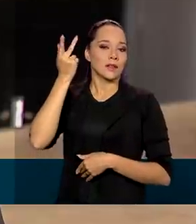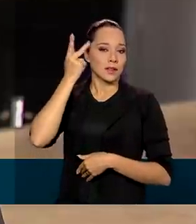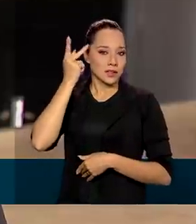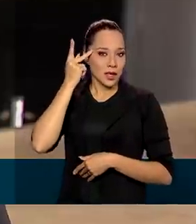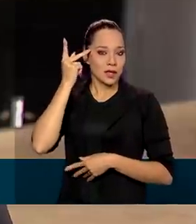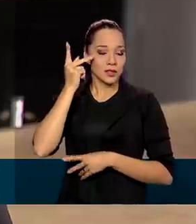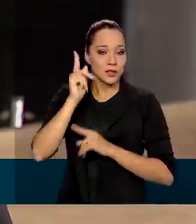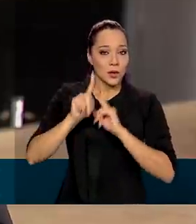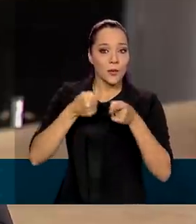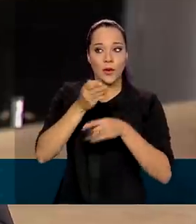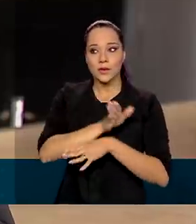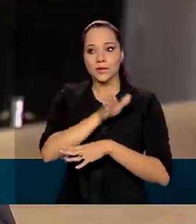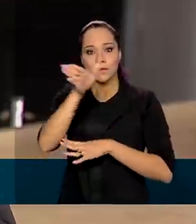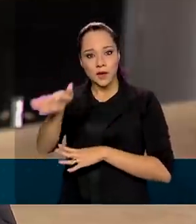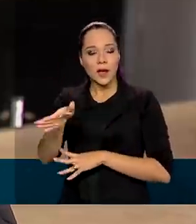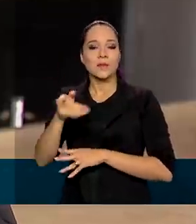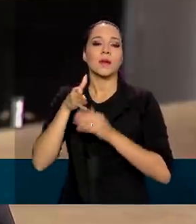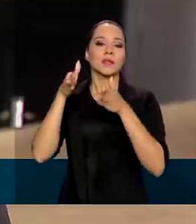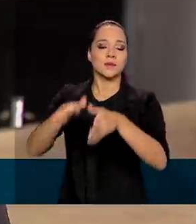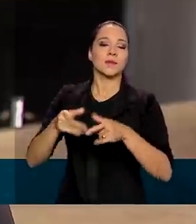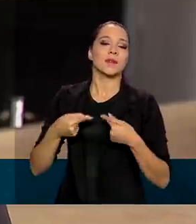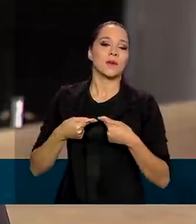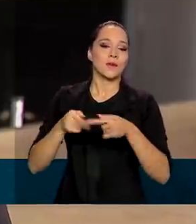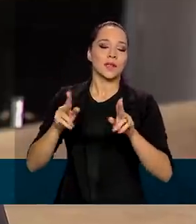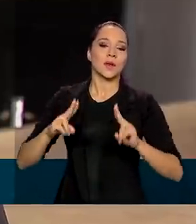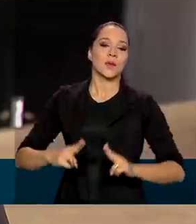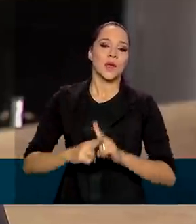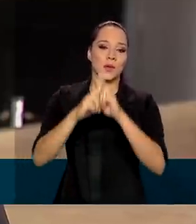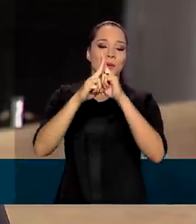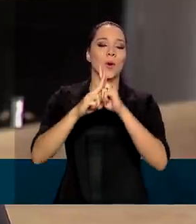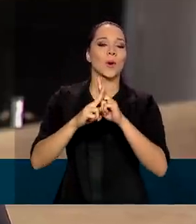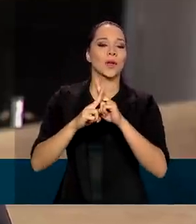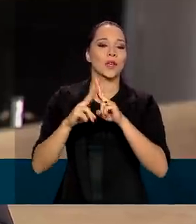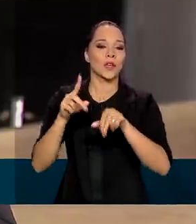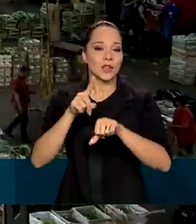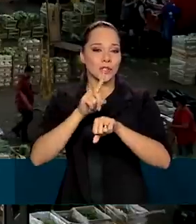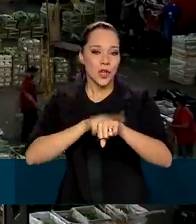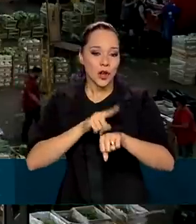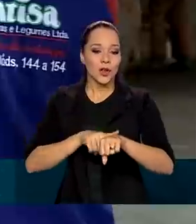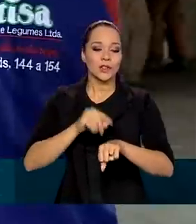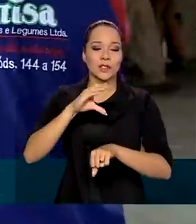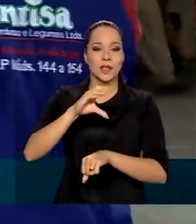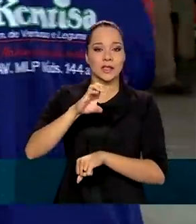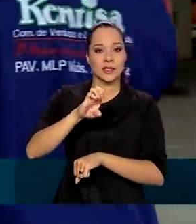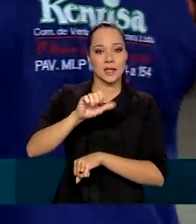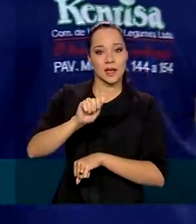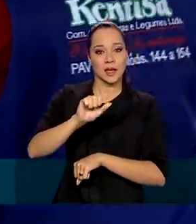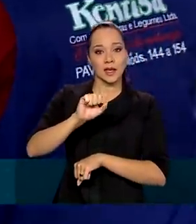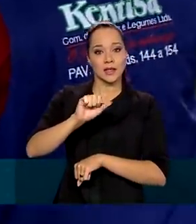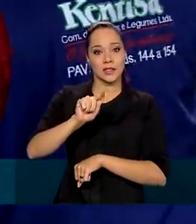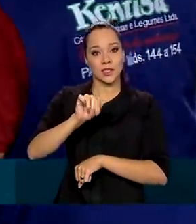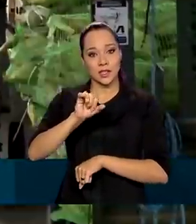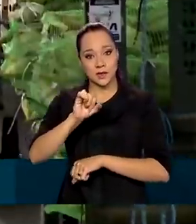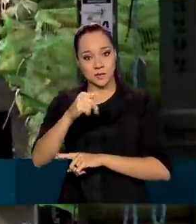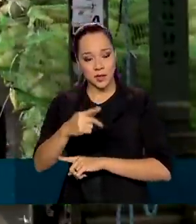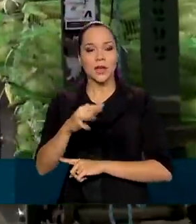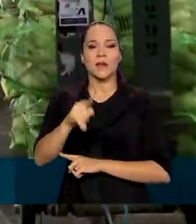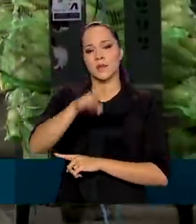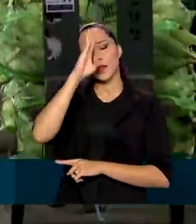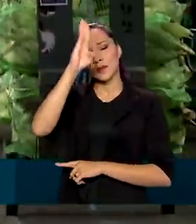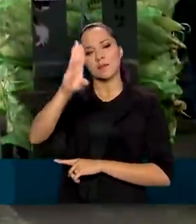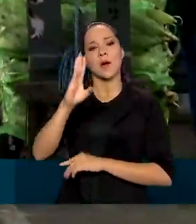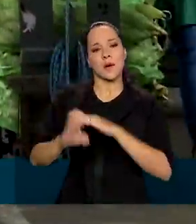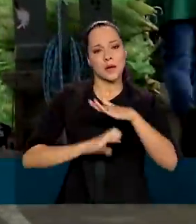segue para São Paulo, onde participa da inauguração da Torre de Relógio da CEA GESP. A CEA GESP é uma das principais empresas estatais